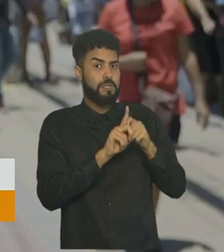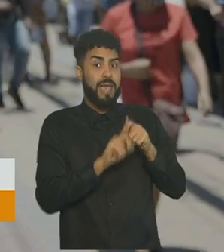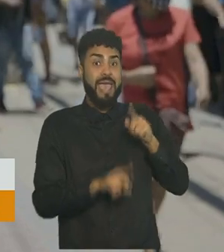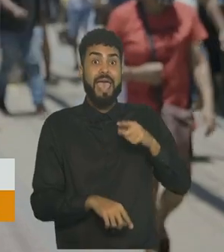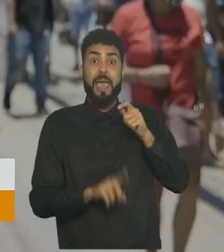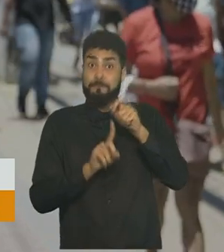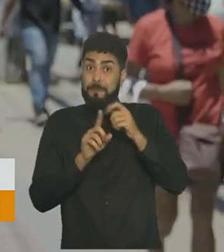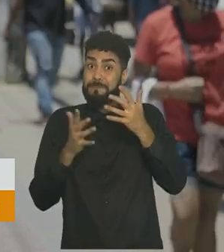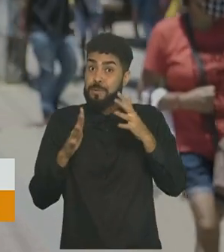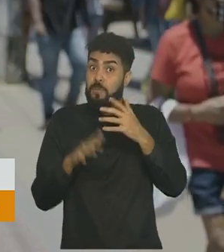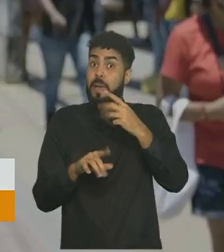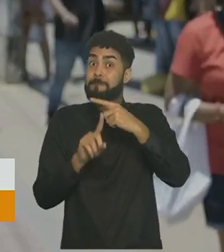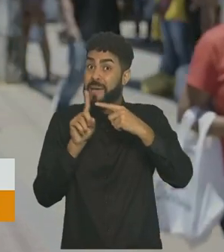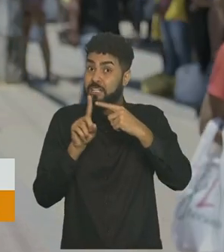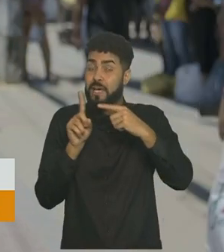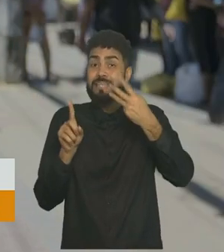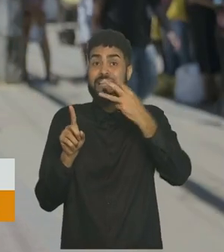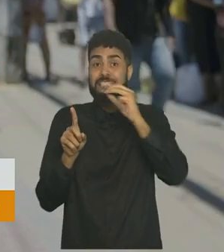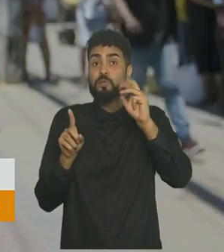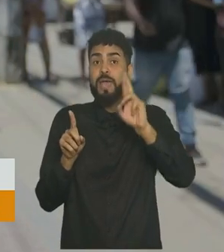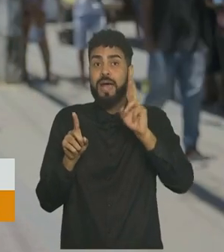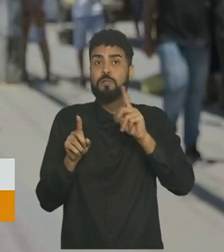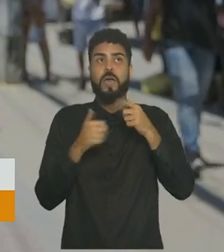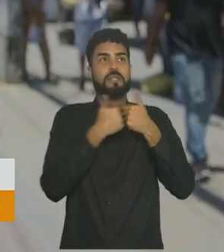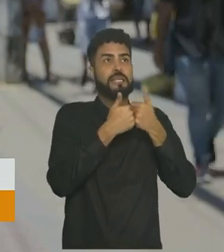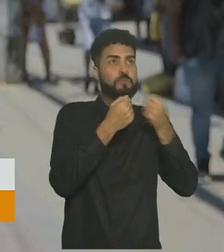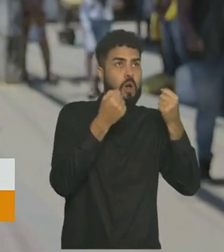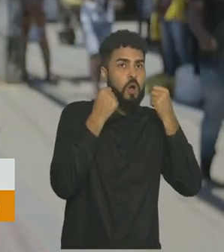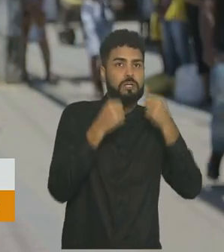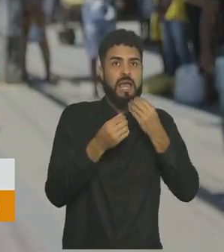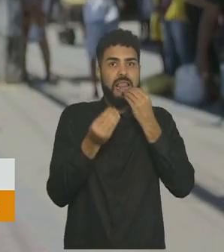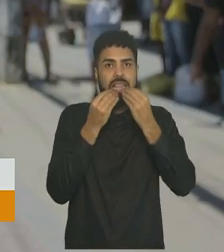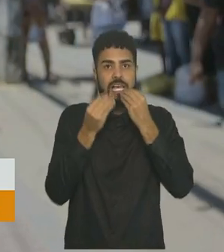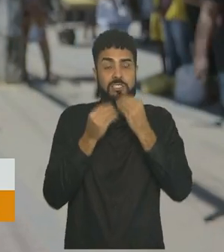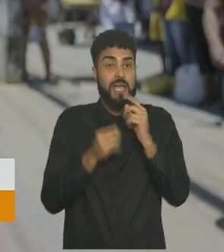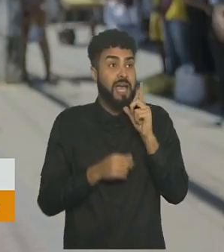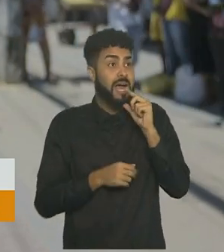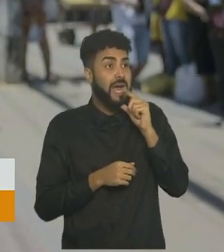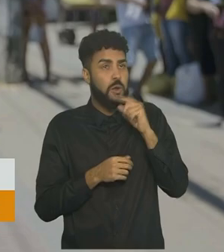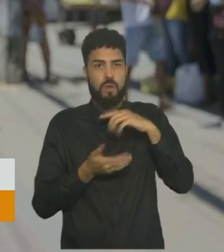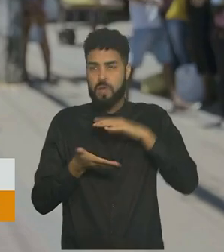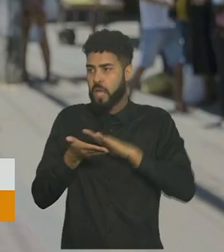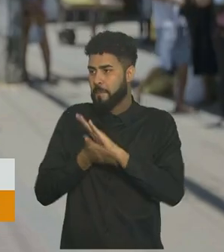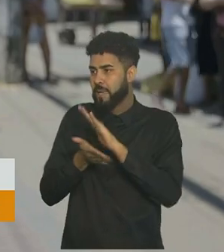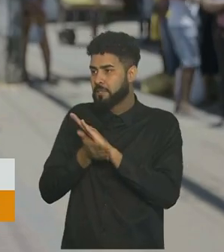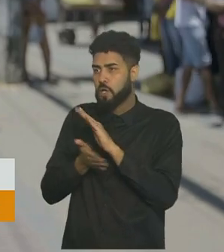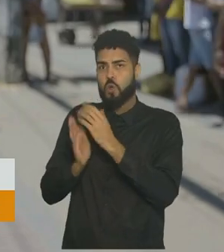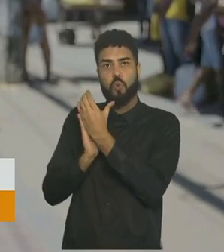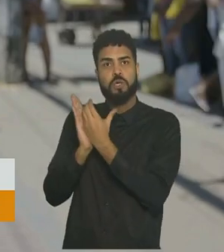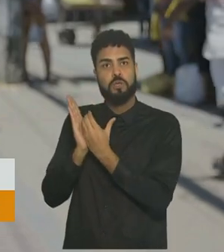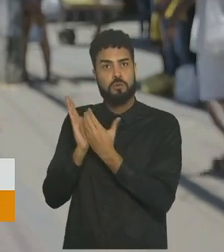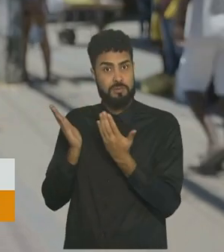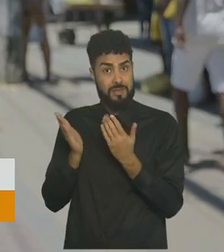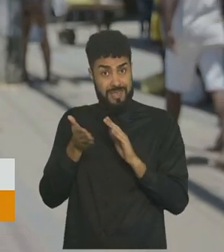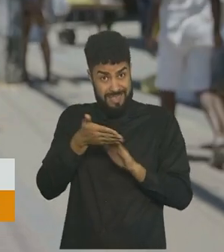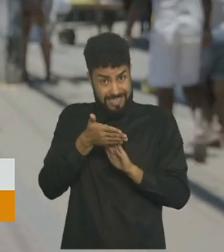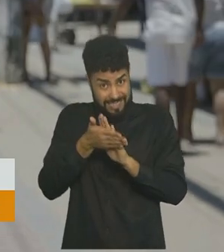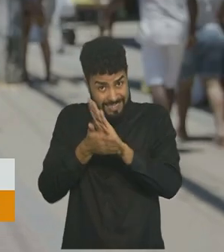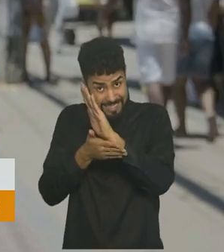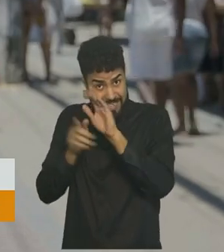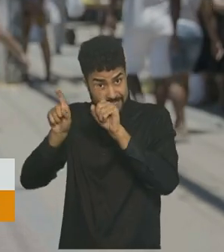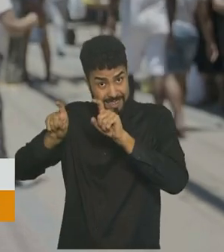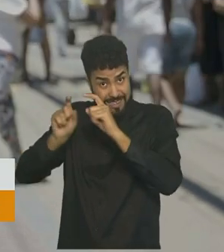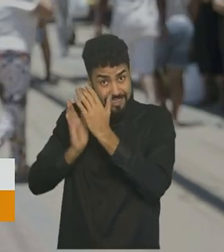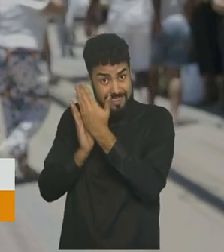$,00. Com transporte, lanche, água e impressão de currículo. Para se ter ideia, para imprimir uma folha de